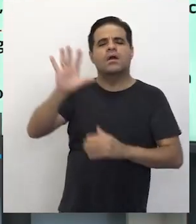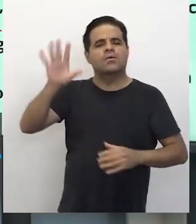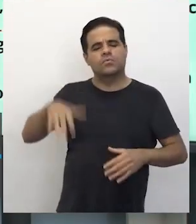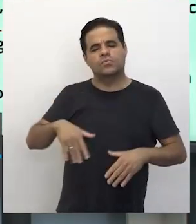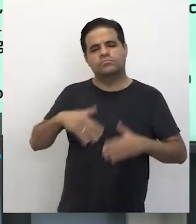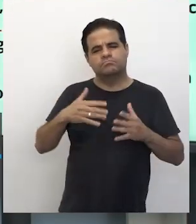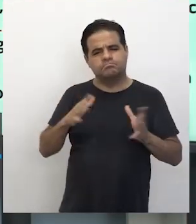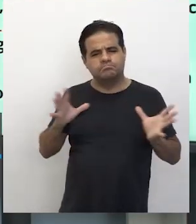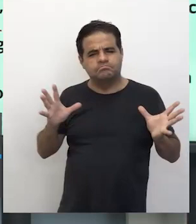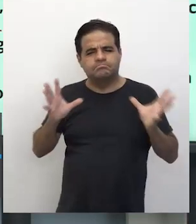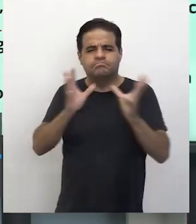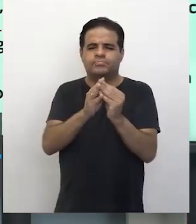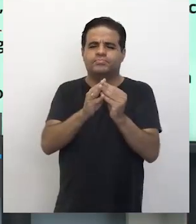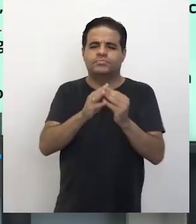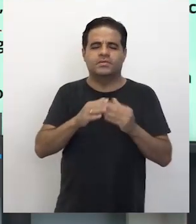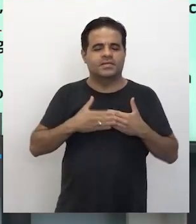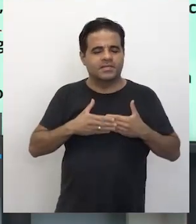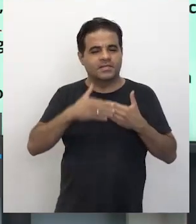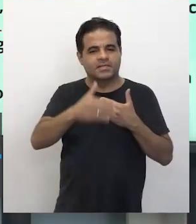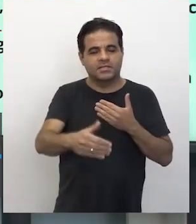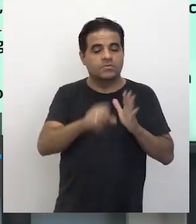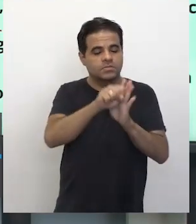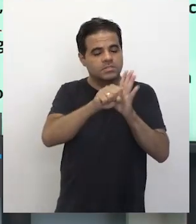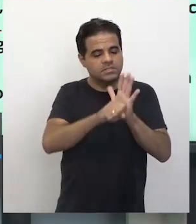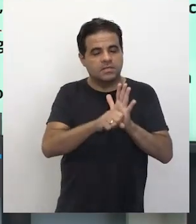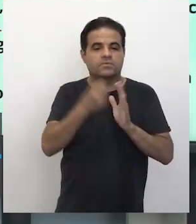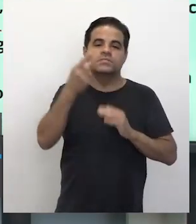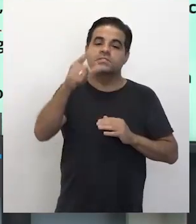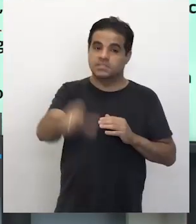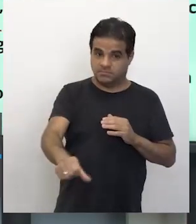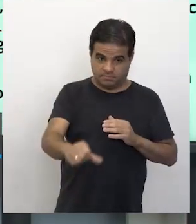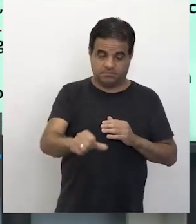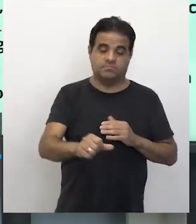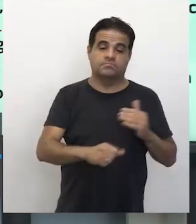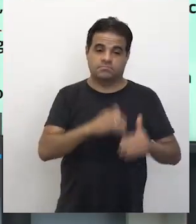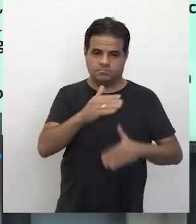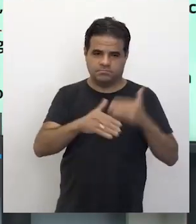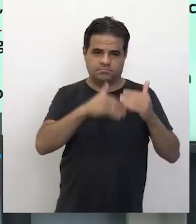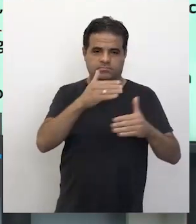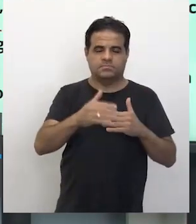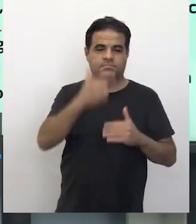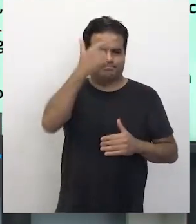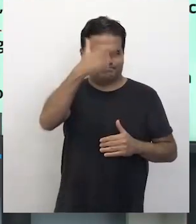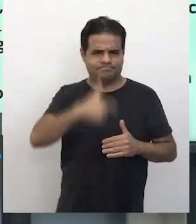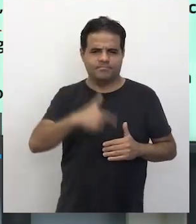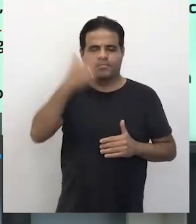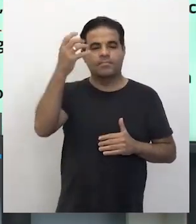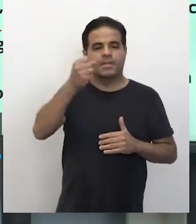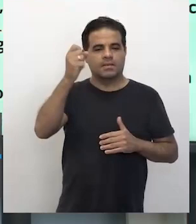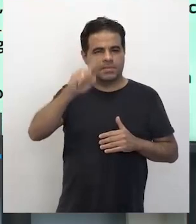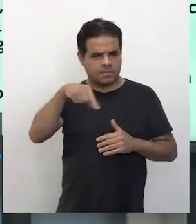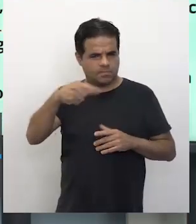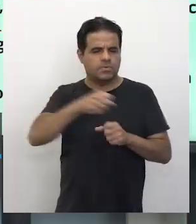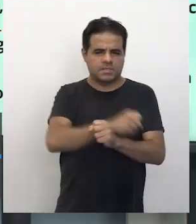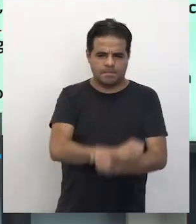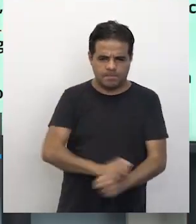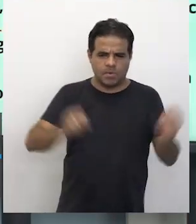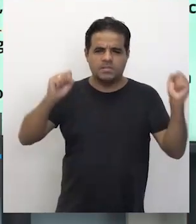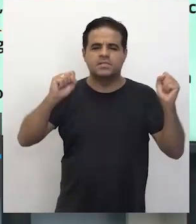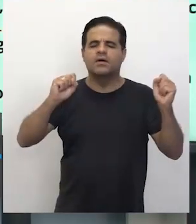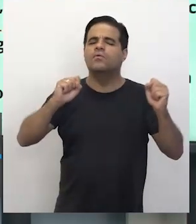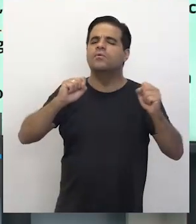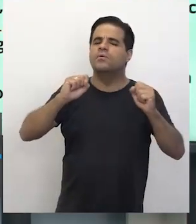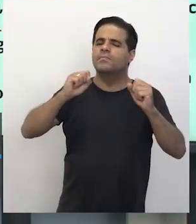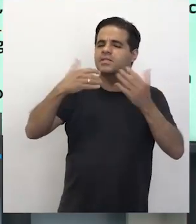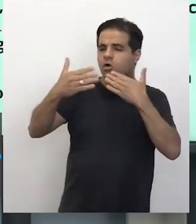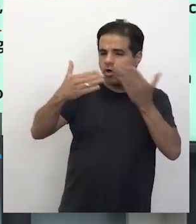amplificada, né? A partir do século XIX, com o processo de branqueamento no pós-abolição, mas isso aí é conversa que